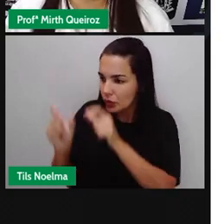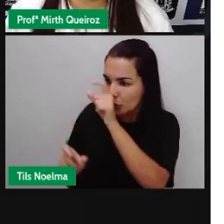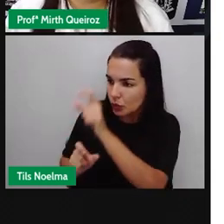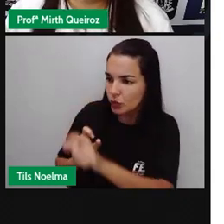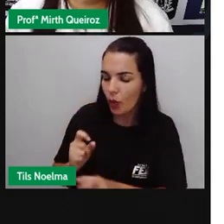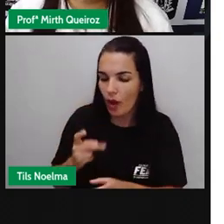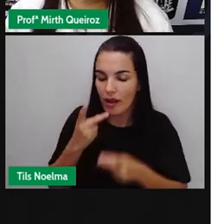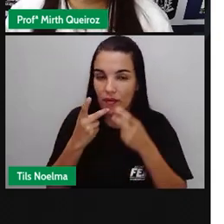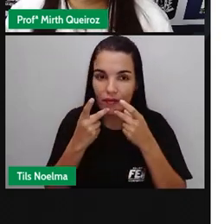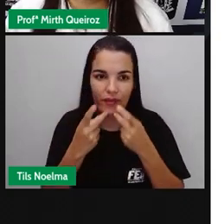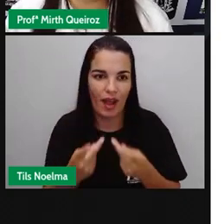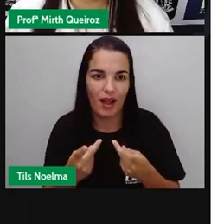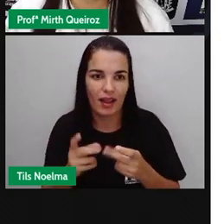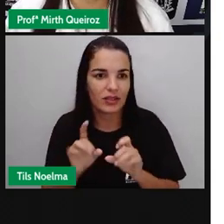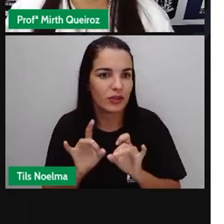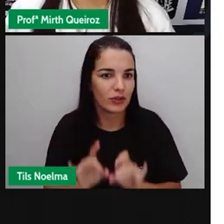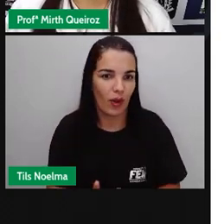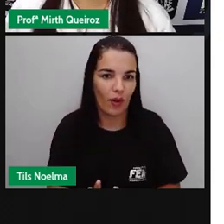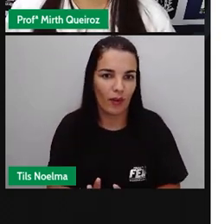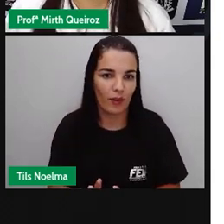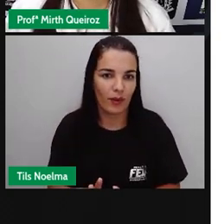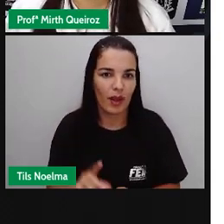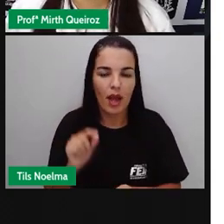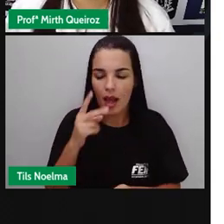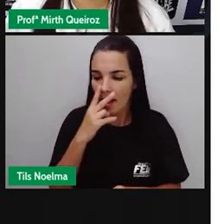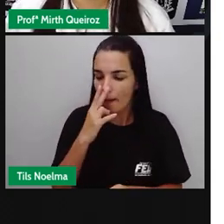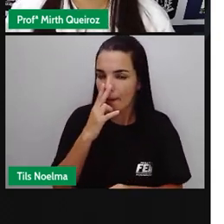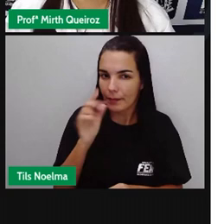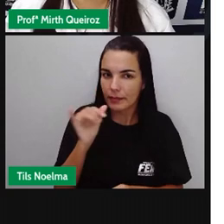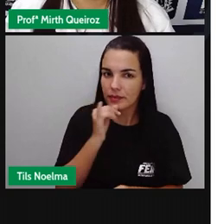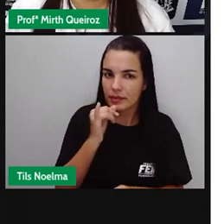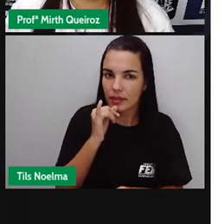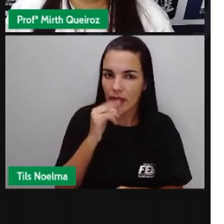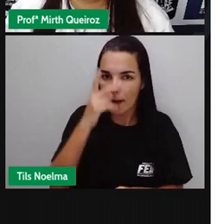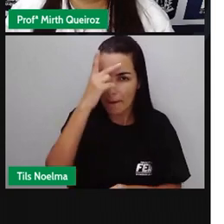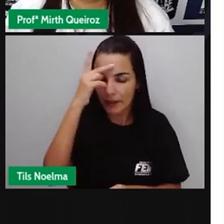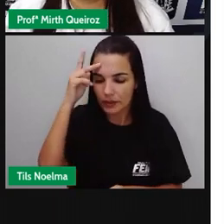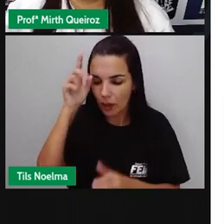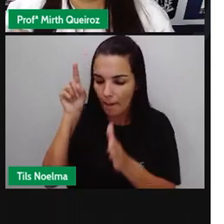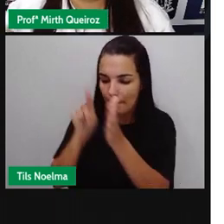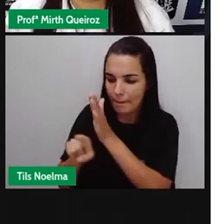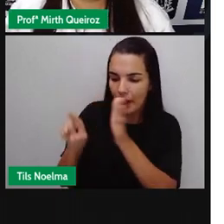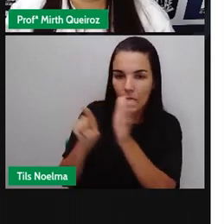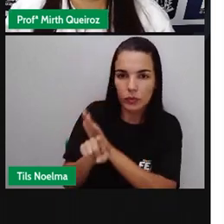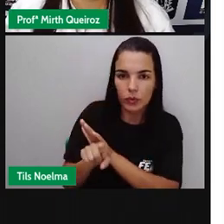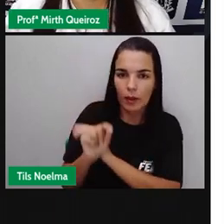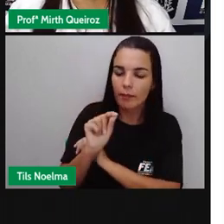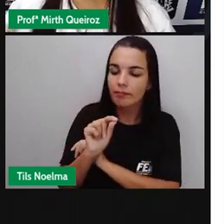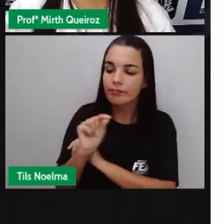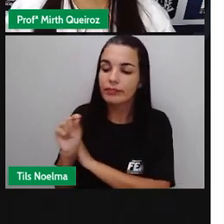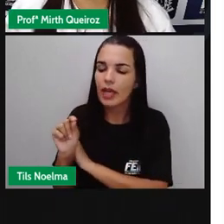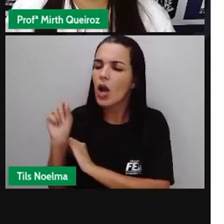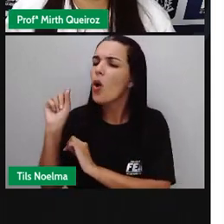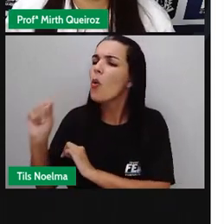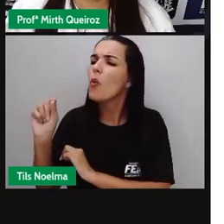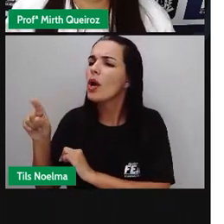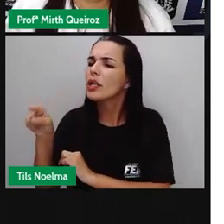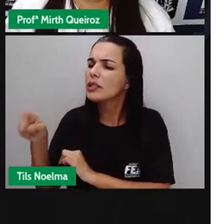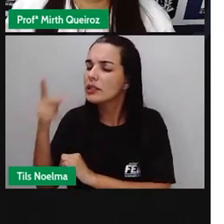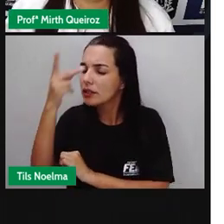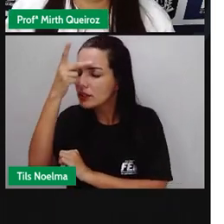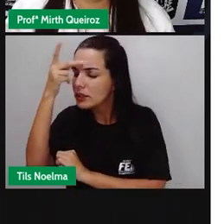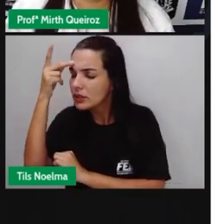intercaladas. Olha só. O balconista perguntou-lhe, ó o travessão, o que a senhora